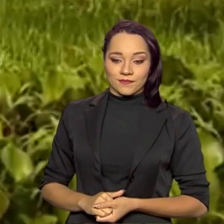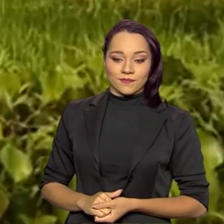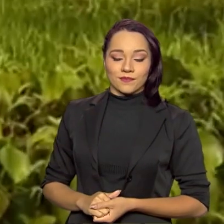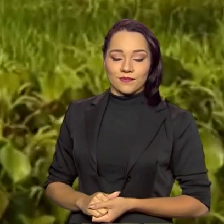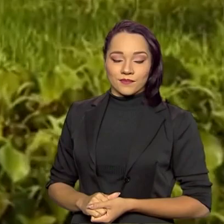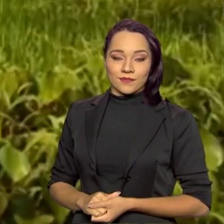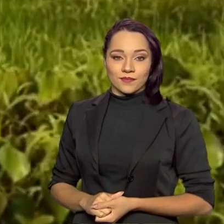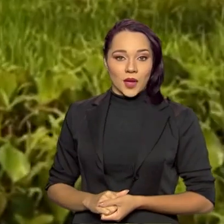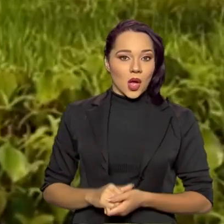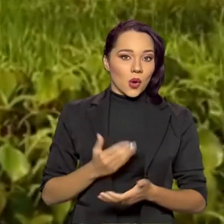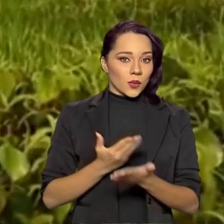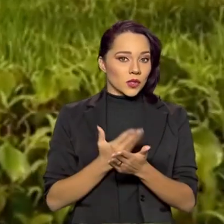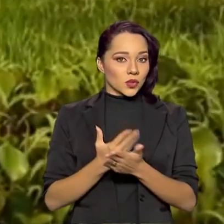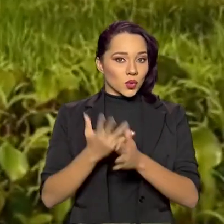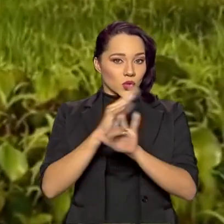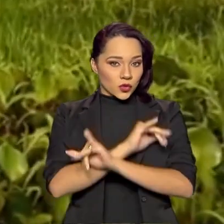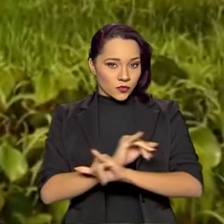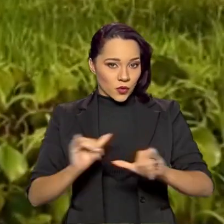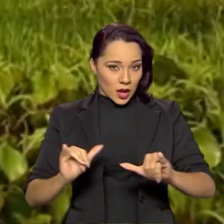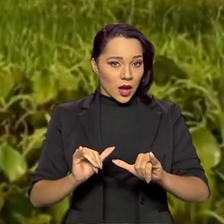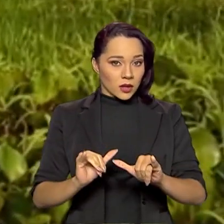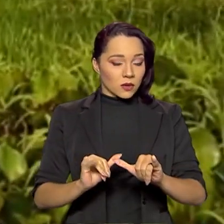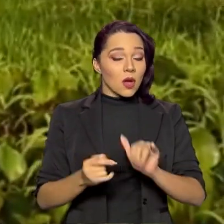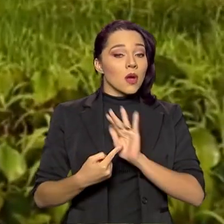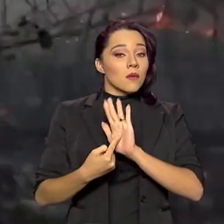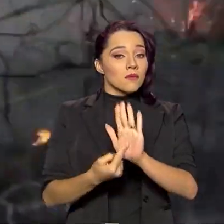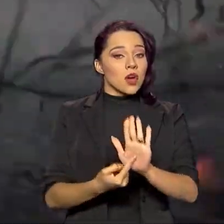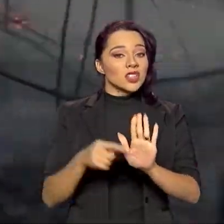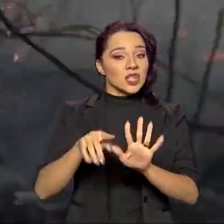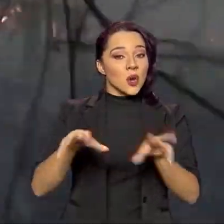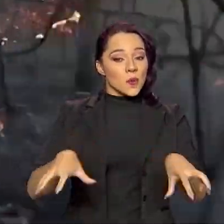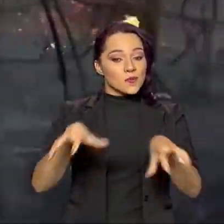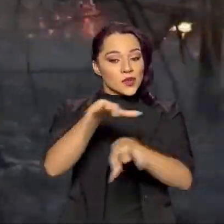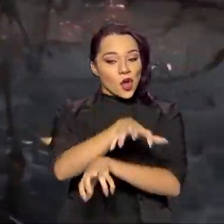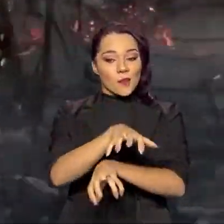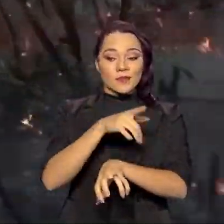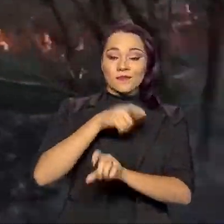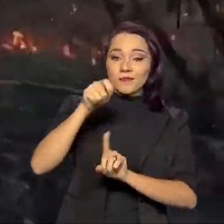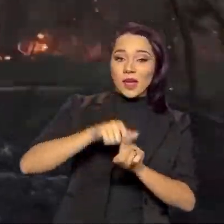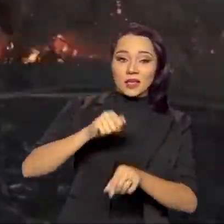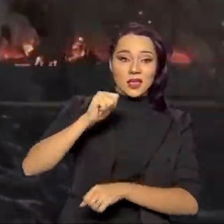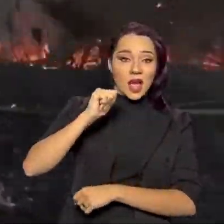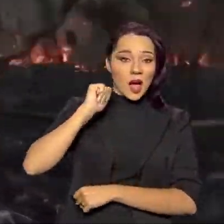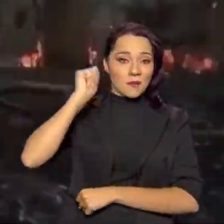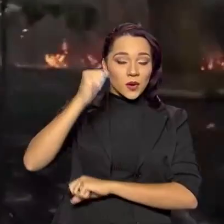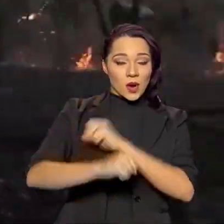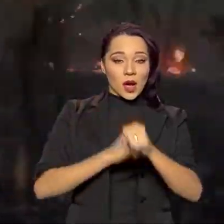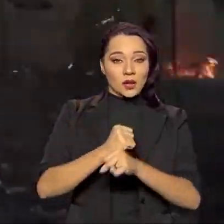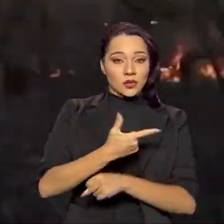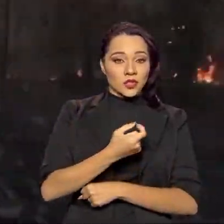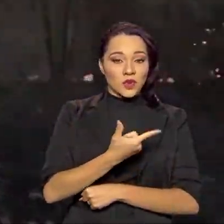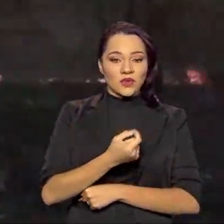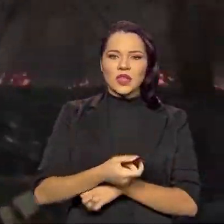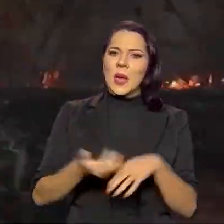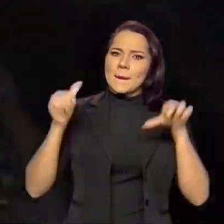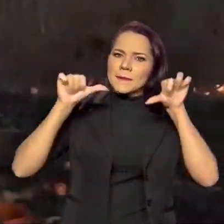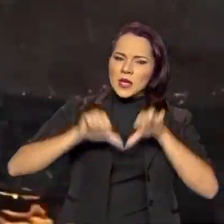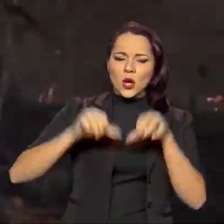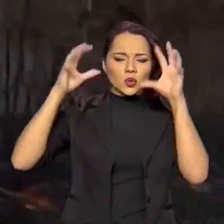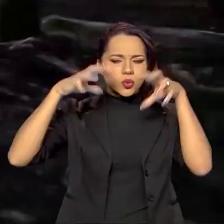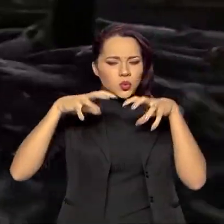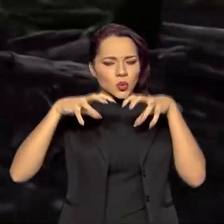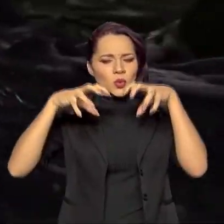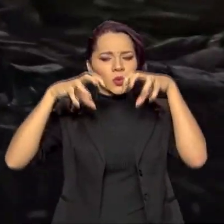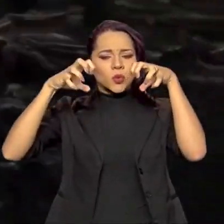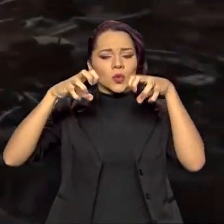Um estudo divulgado recentemente, mostra que o bioma enfrentou em abril de 2020 a pior estiagem dos